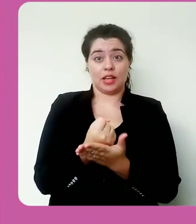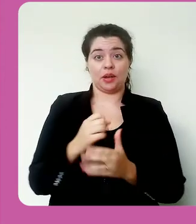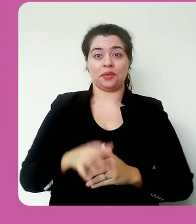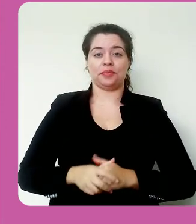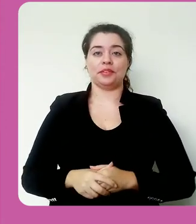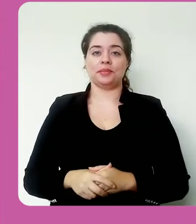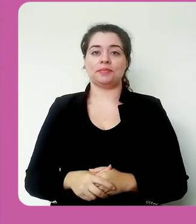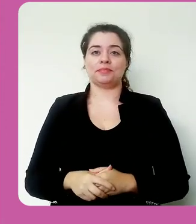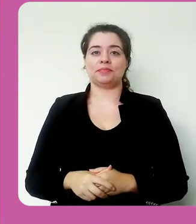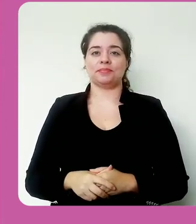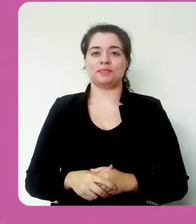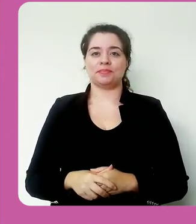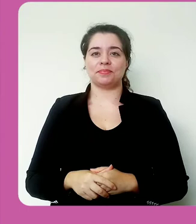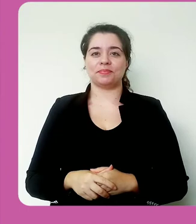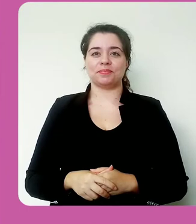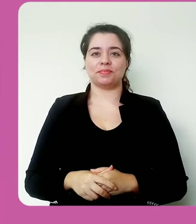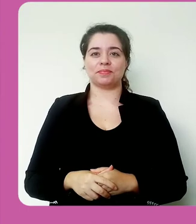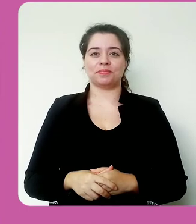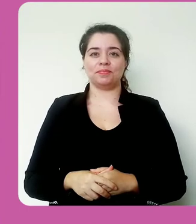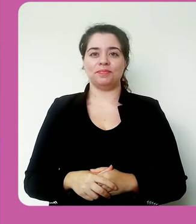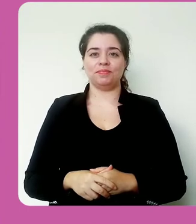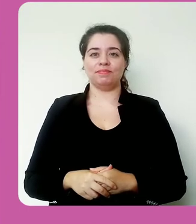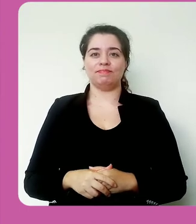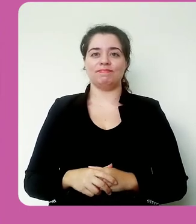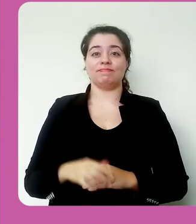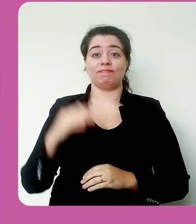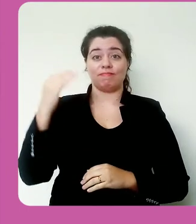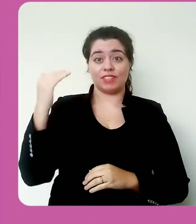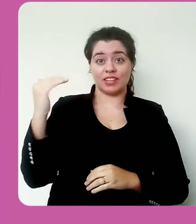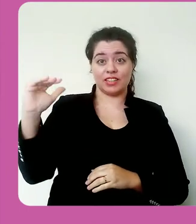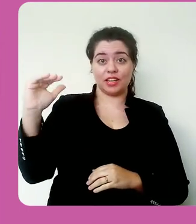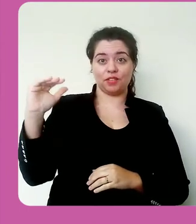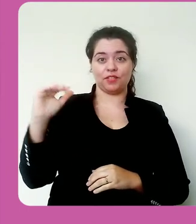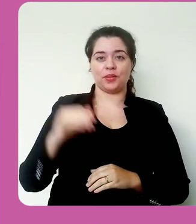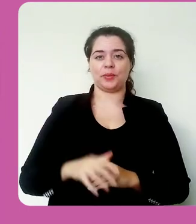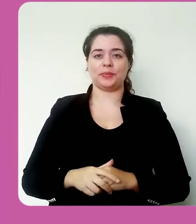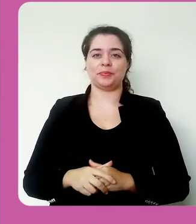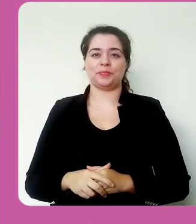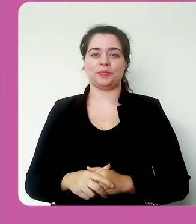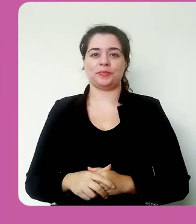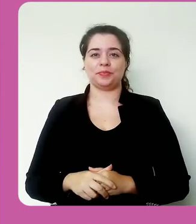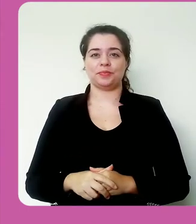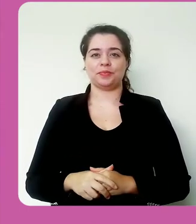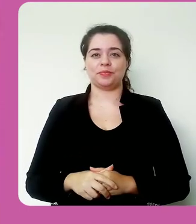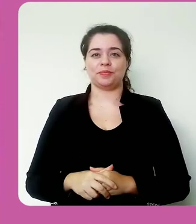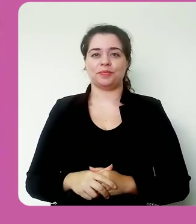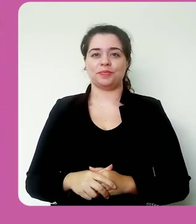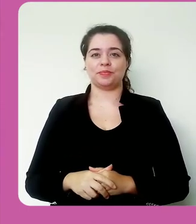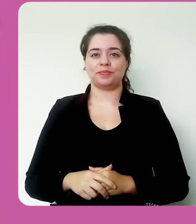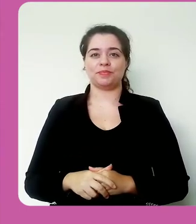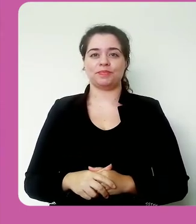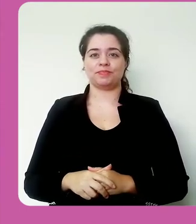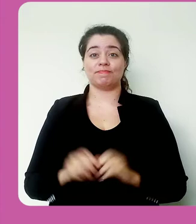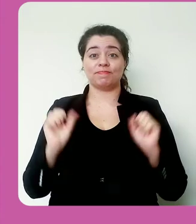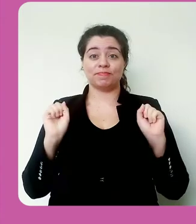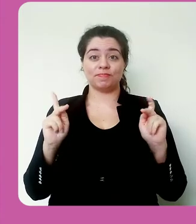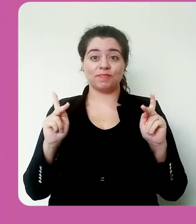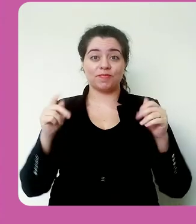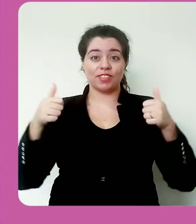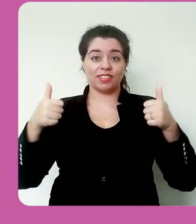e envio tarefa em definitivo, ok?